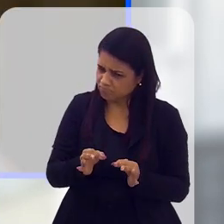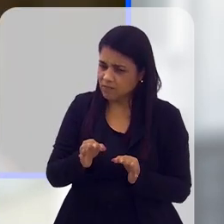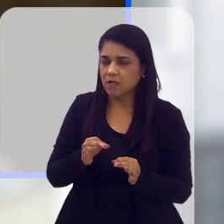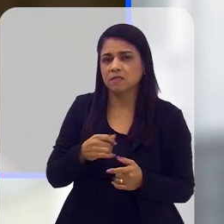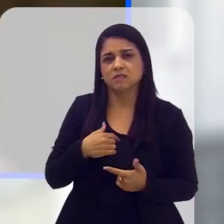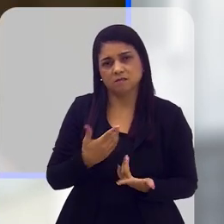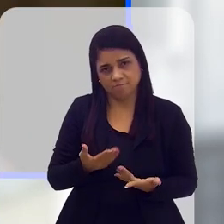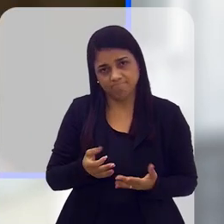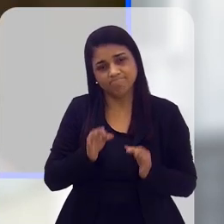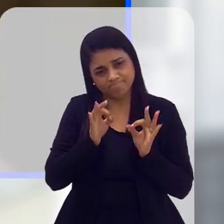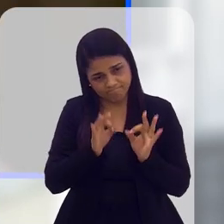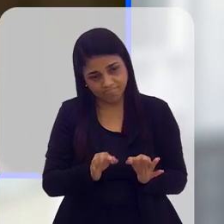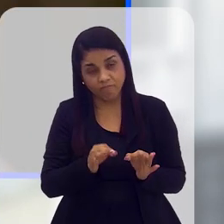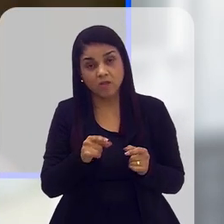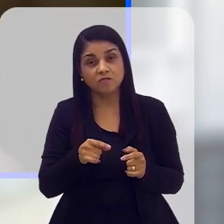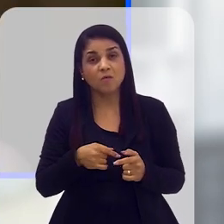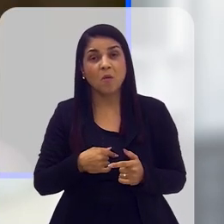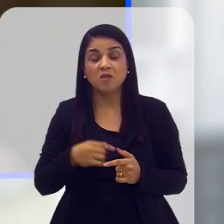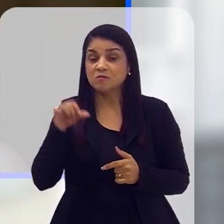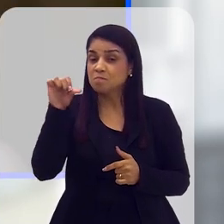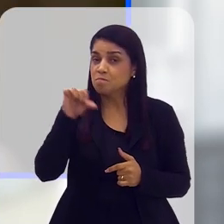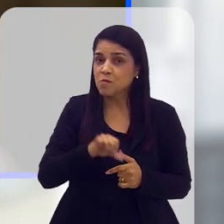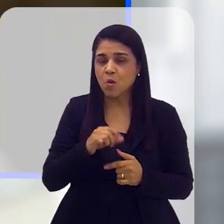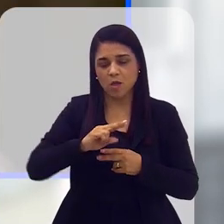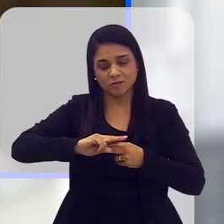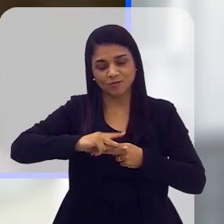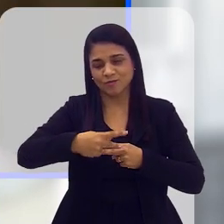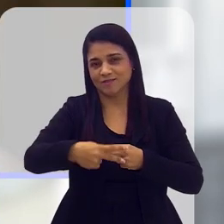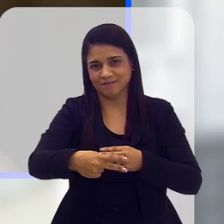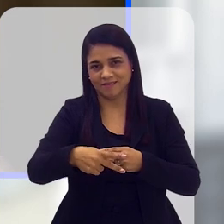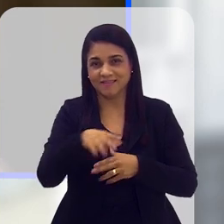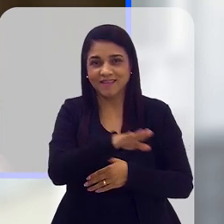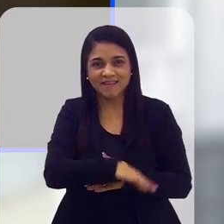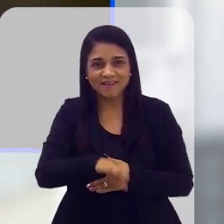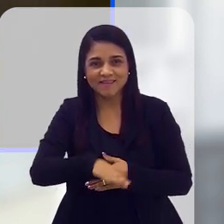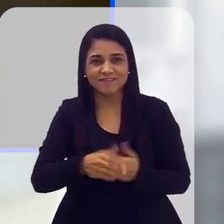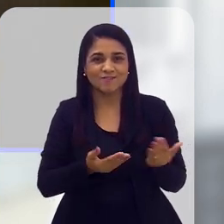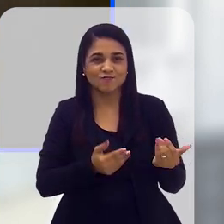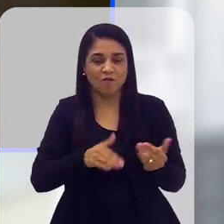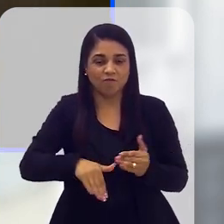É, com certeza são as menos culpadas as que vão levar às piores consequências, né?